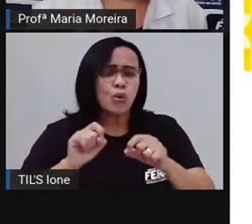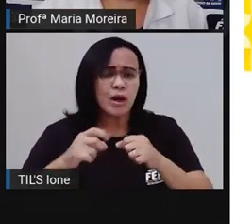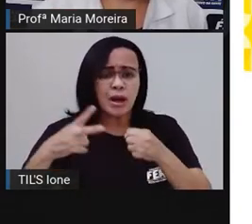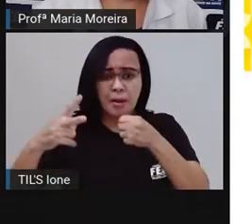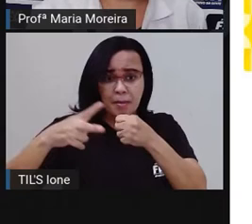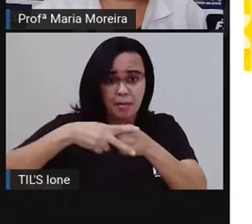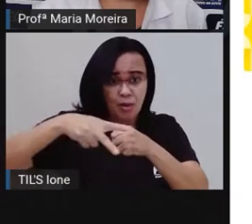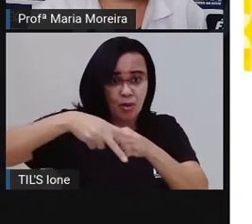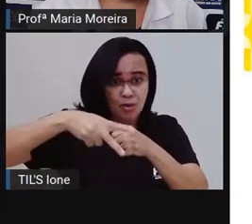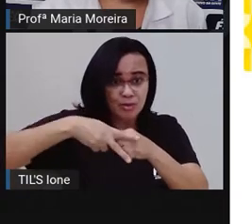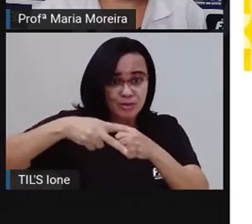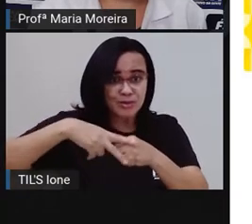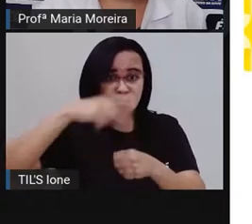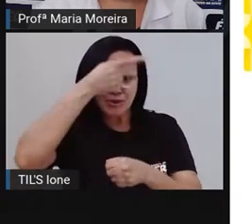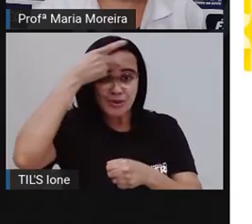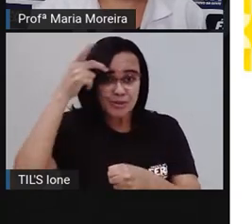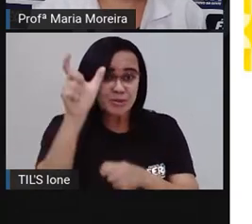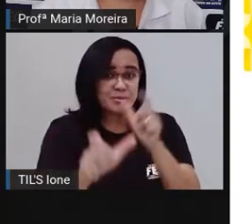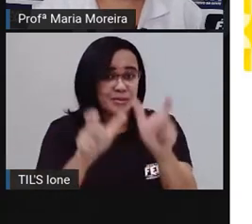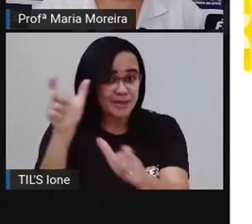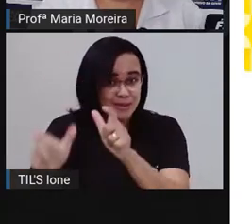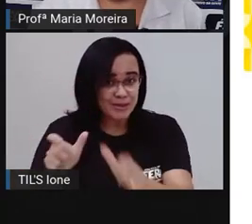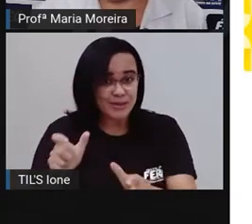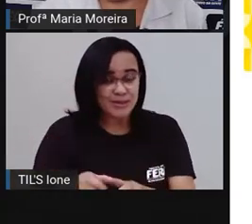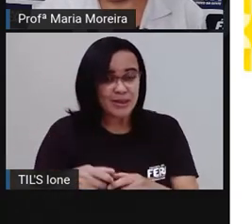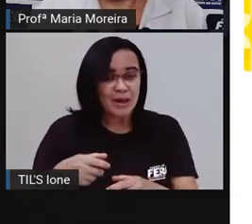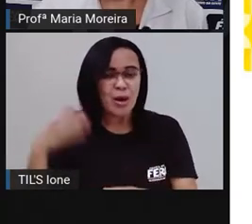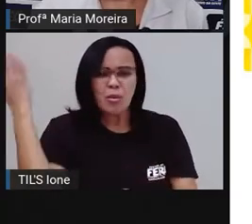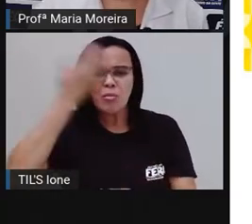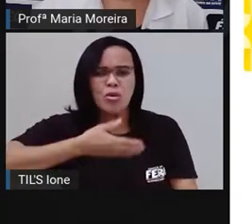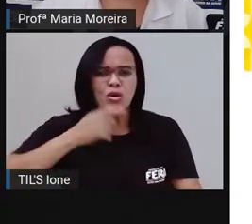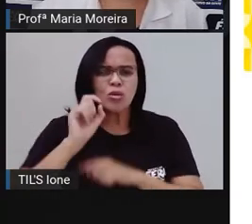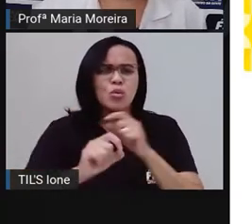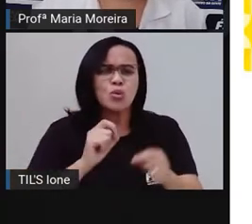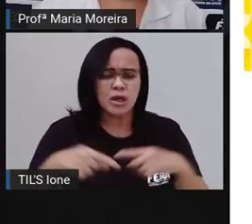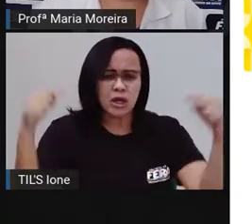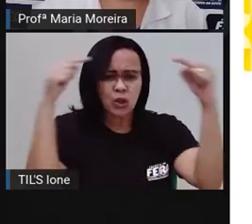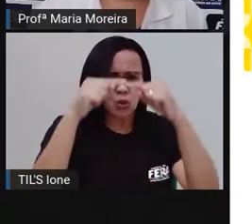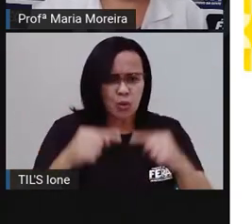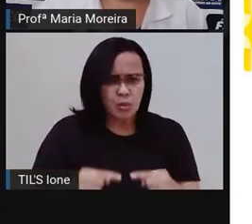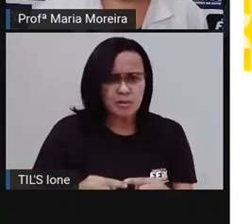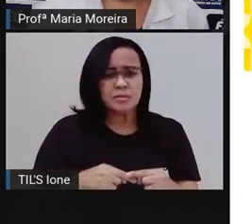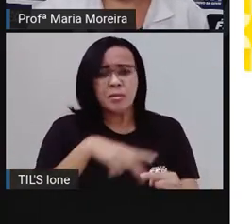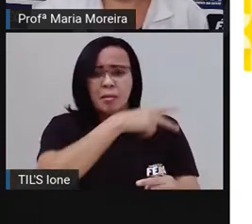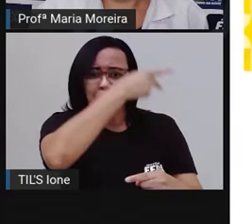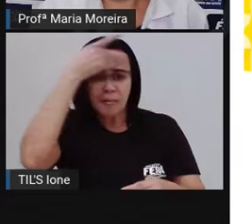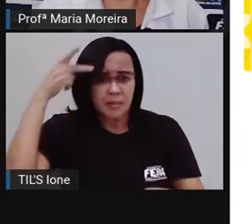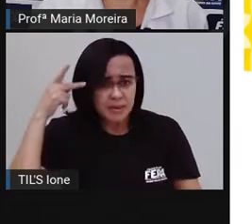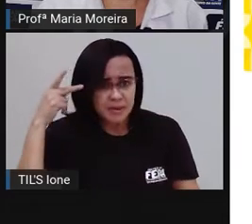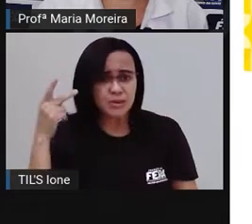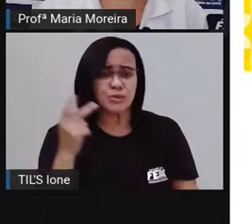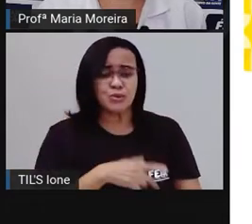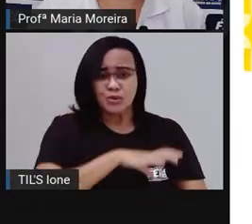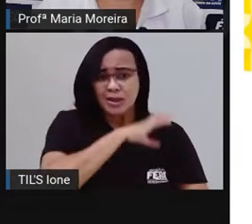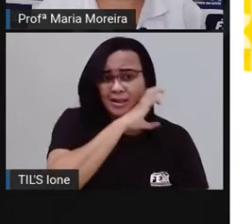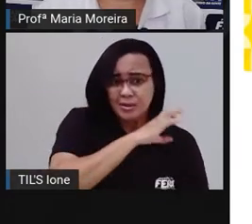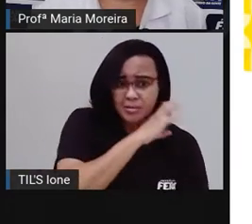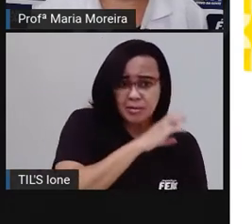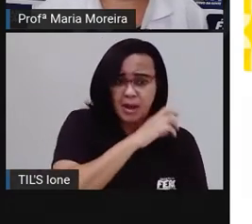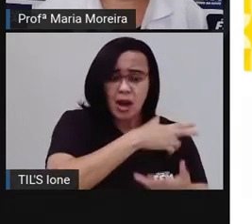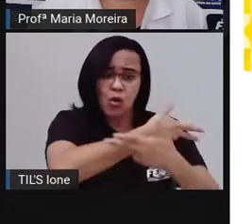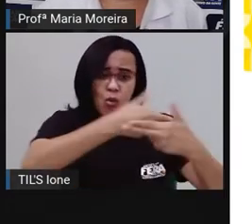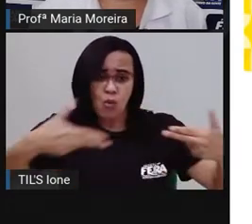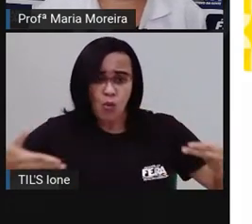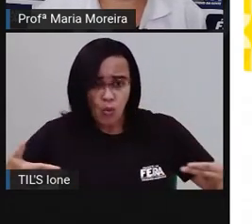pessoas, animais, plantas e objetos. Bom, no resumo, seria basicamente isso. Mas os pronomes